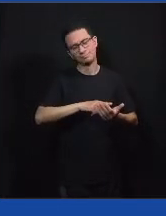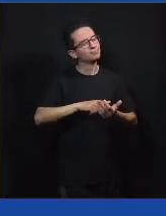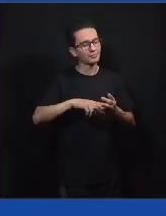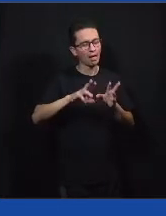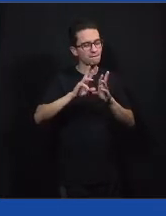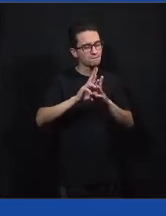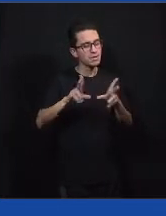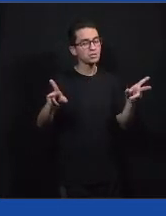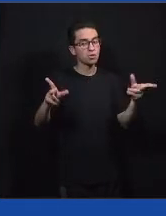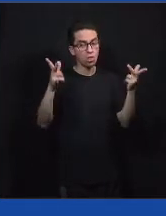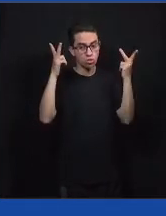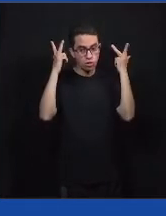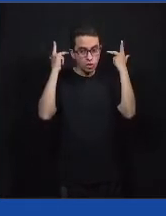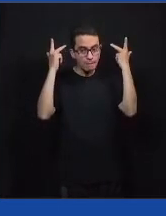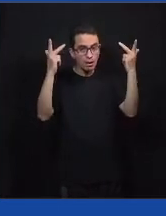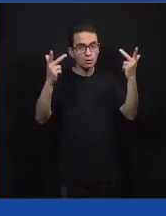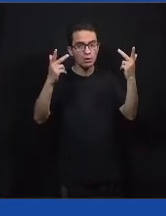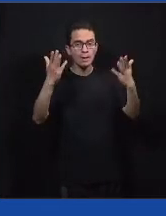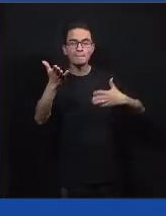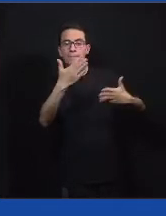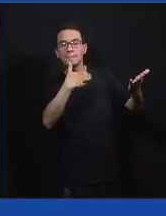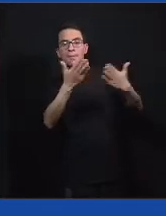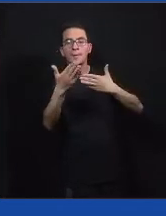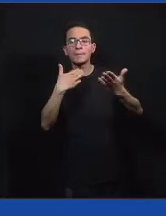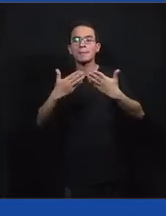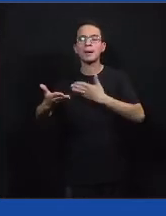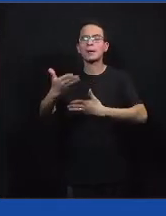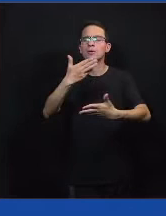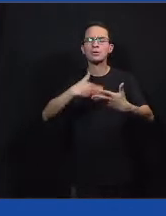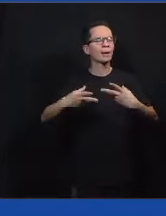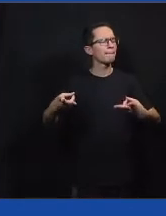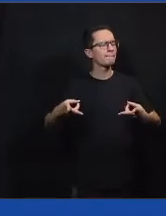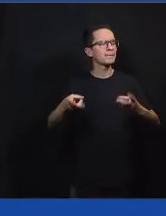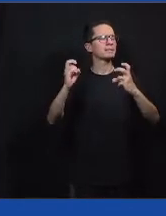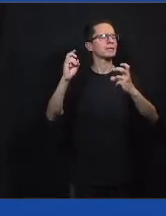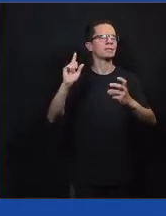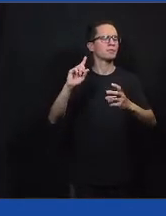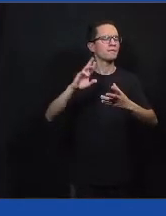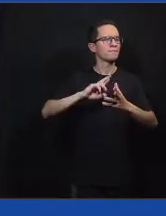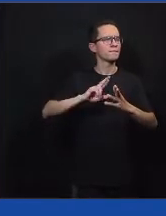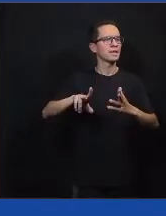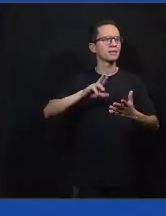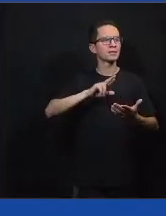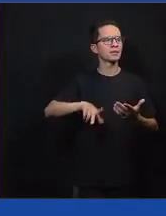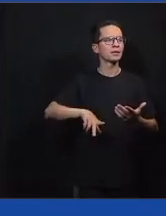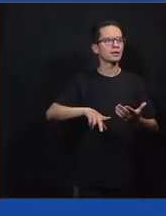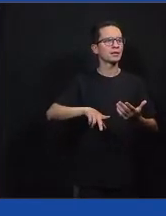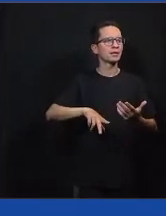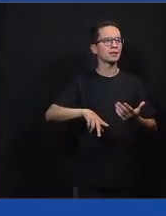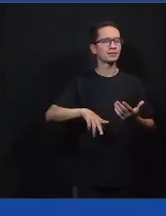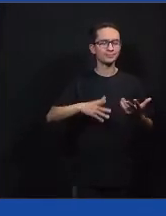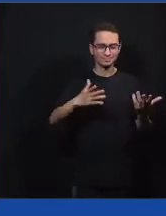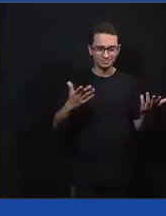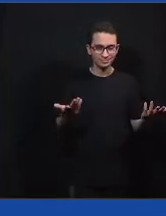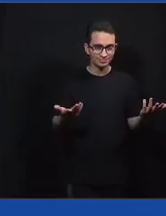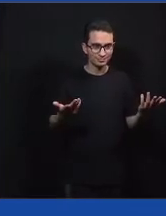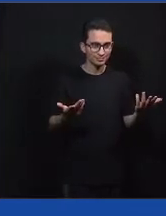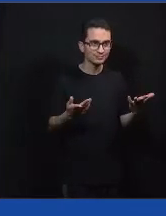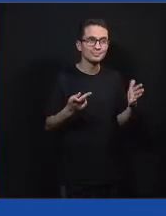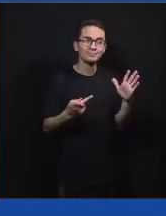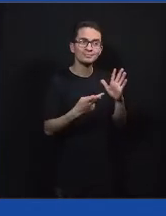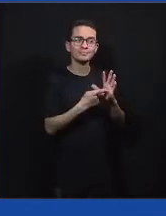normal, conversando entre vocês, vocês perceberam que não, não era o normal e a gente precisava fazer alguma coisa. Não foi mais ou menos isso?